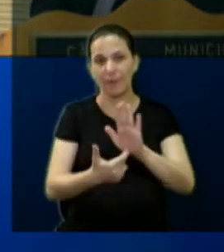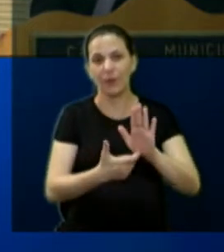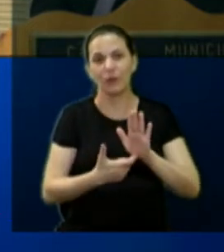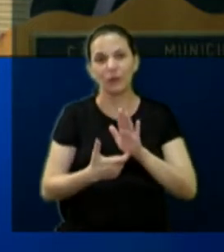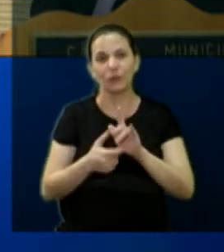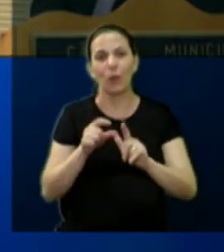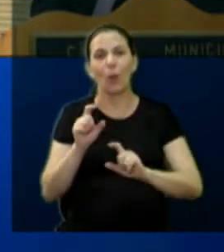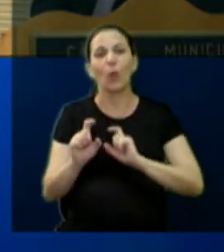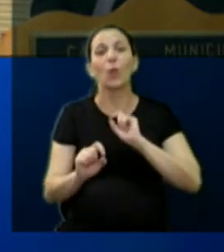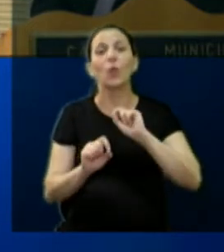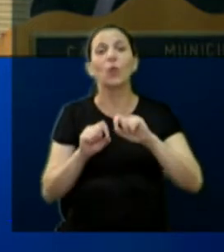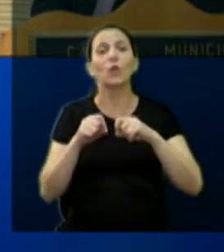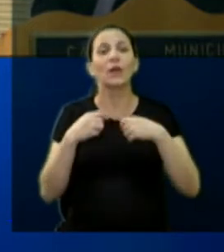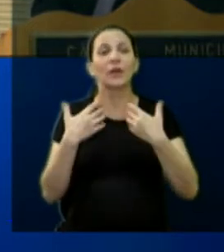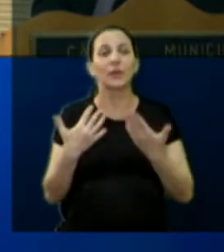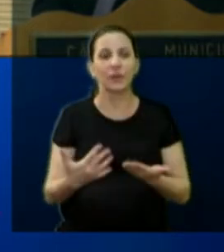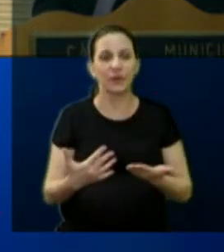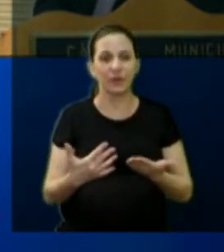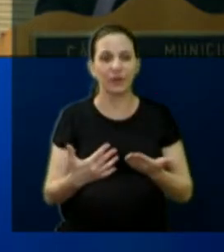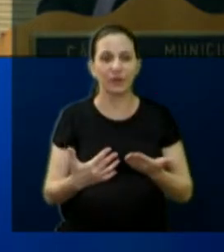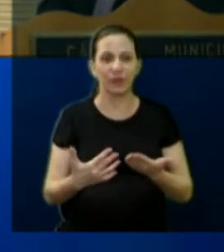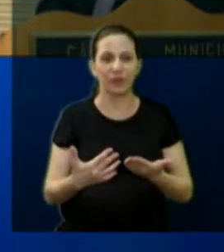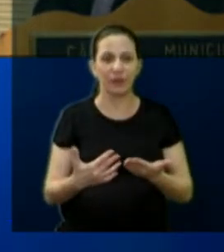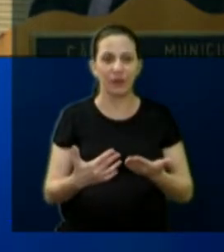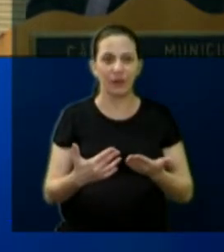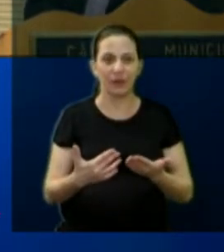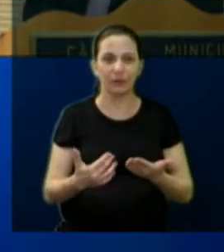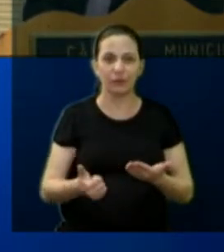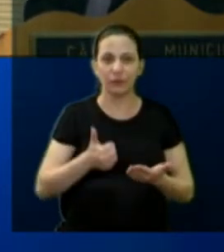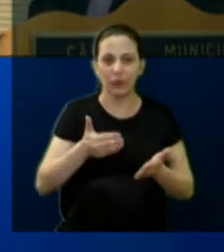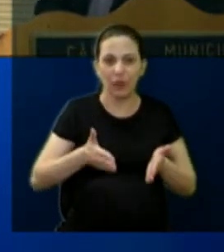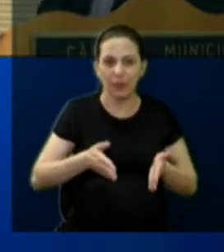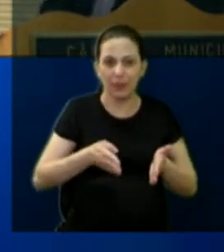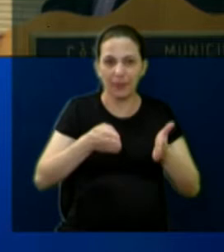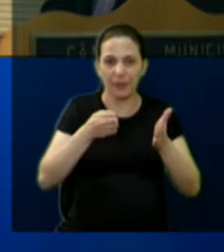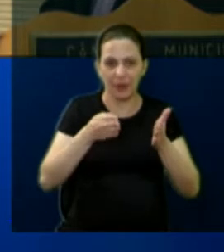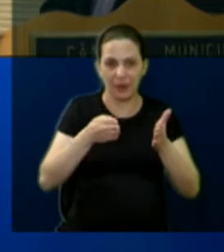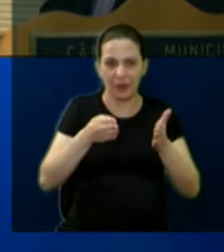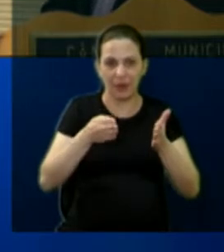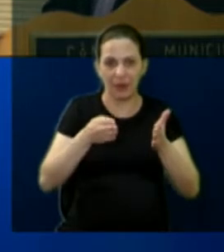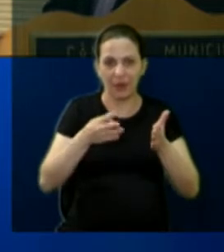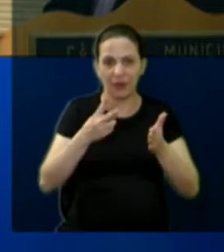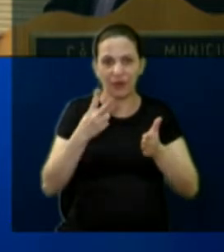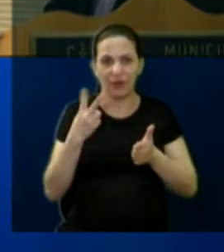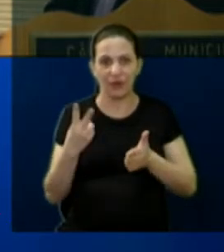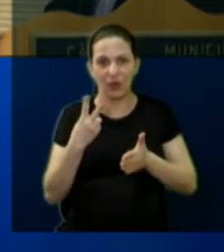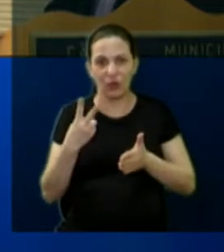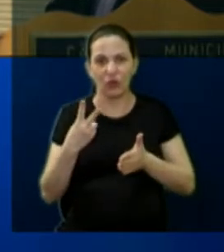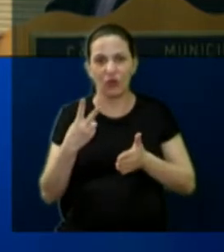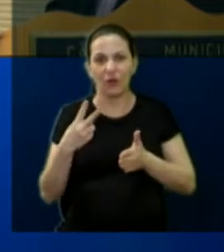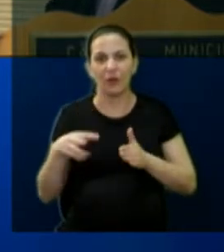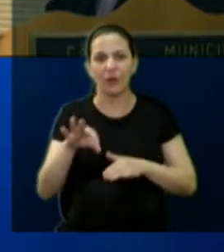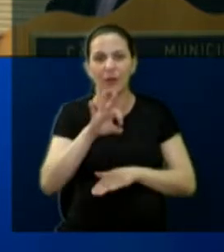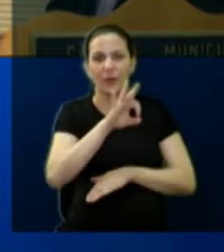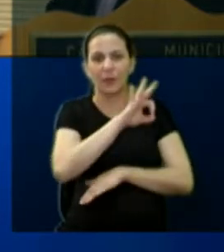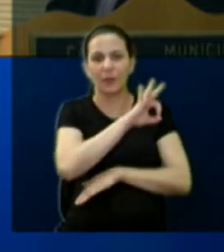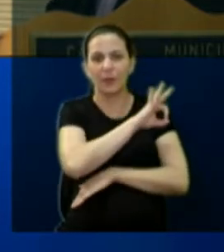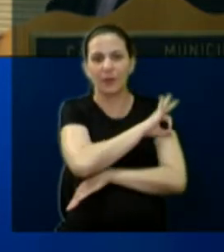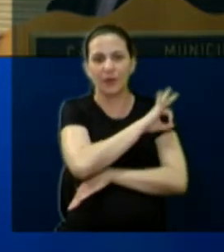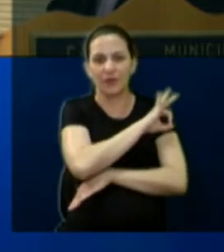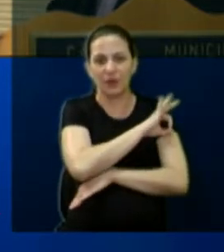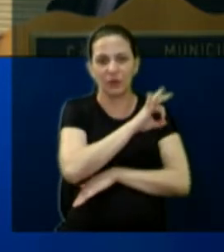a primeira coluna lá à esquerda, o valor venal que a prefeitura colocou em